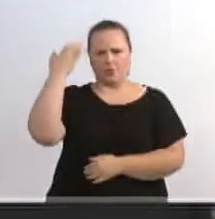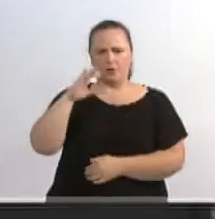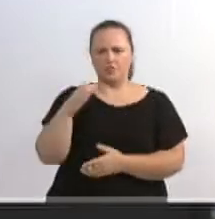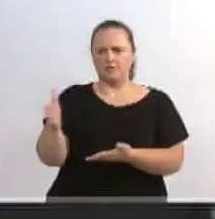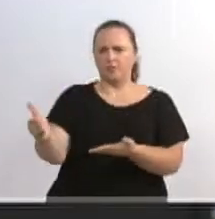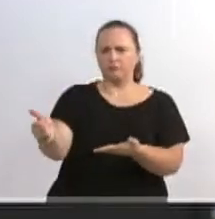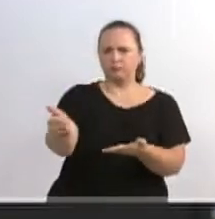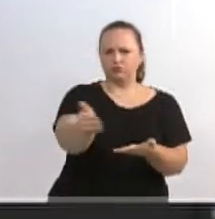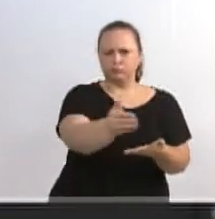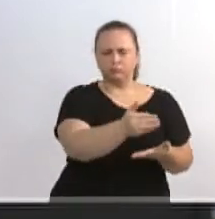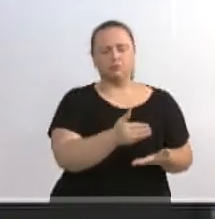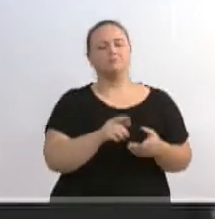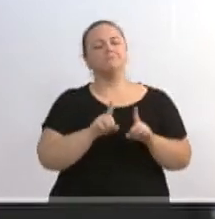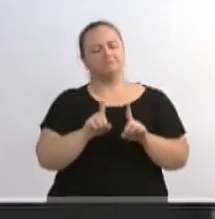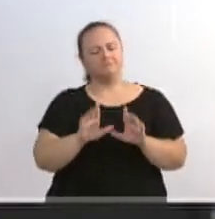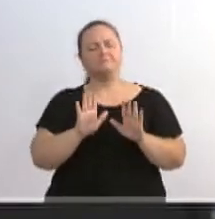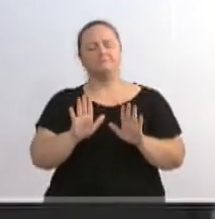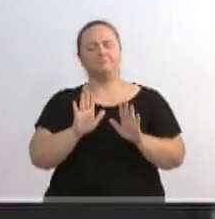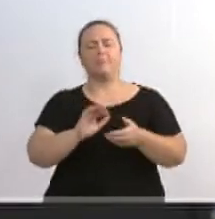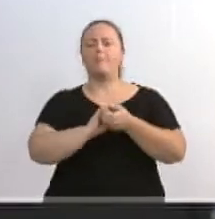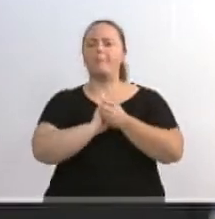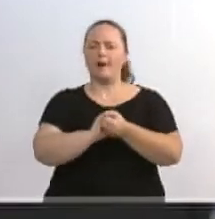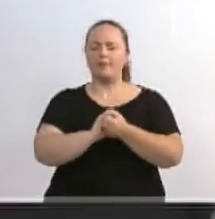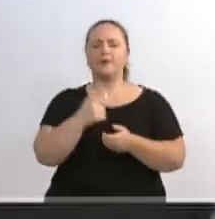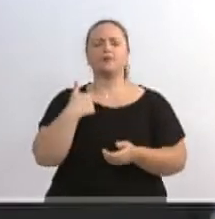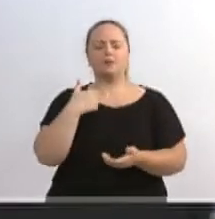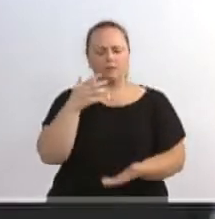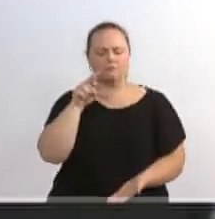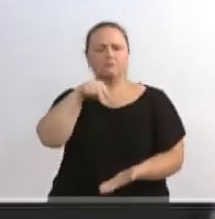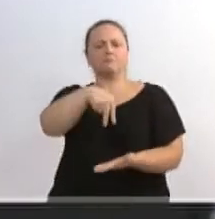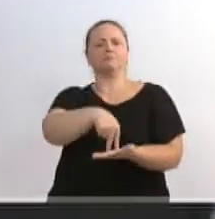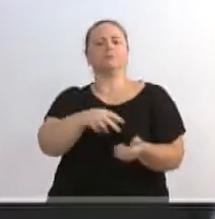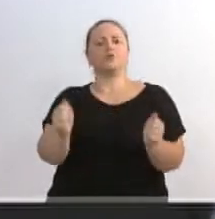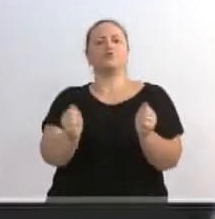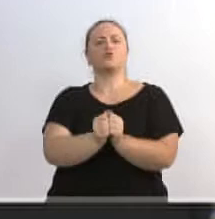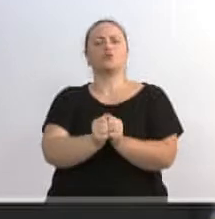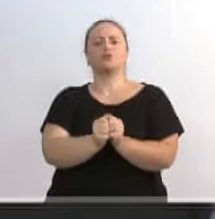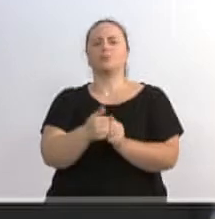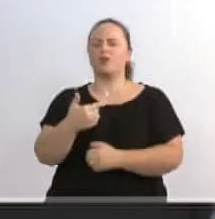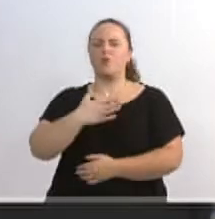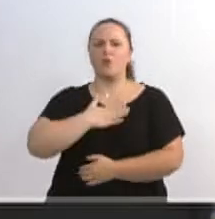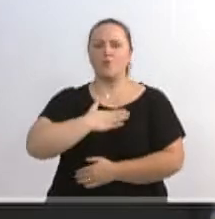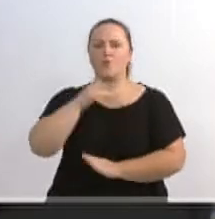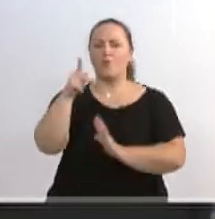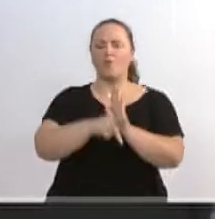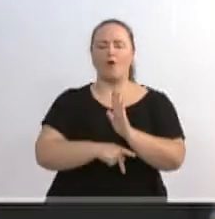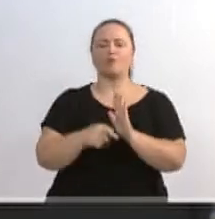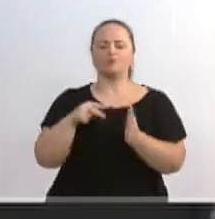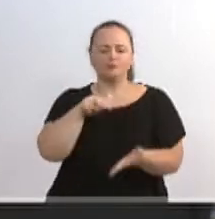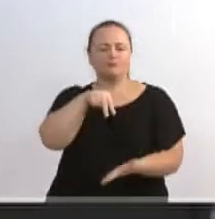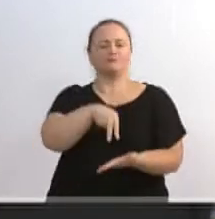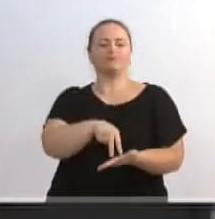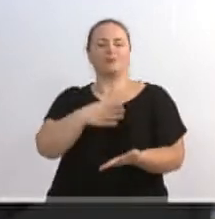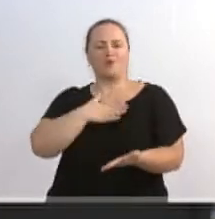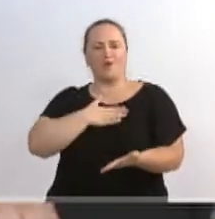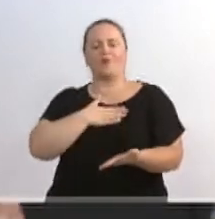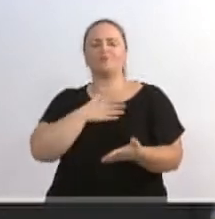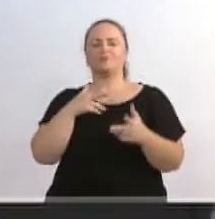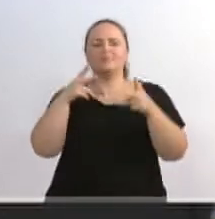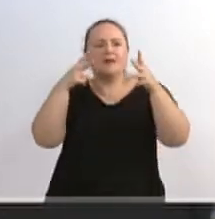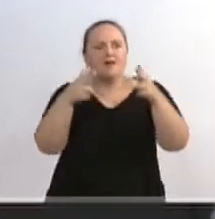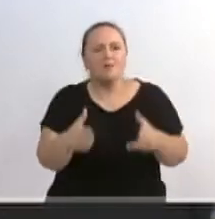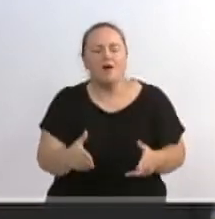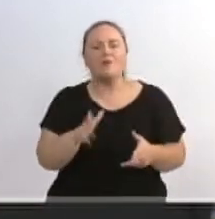destino. Parabéns mais uma vez, e pode contar comigo, porque eu também quero agora também mexer com isso, porque é fantástico esse projeto, que tinha, inclusive, os mesmos moldes